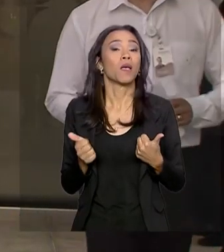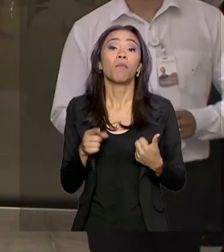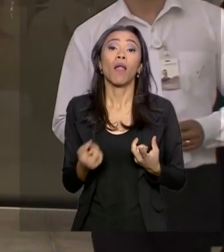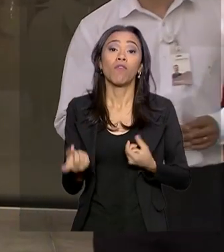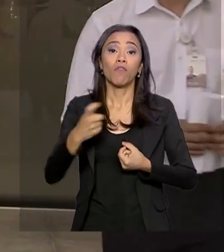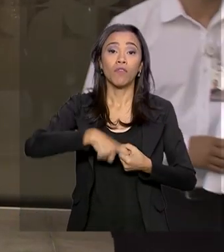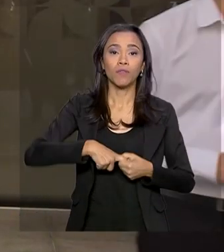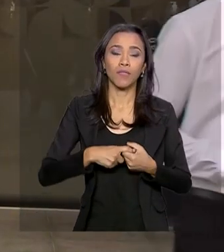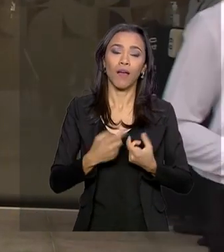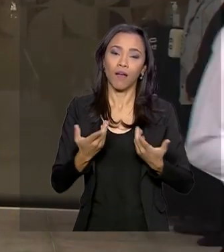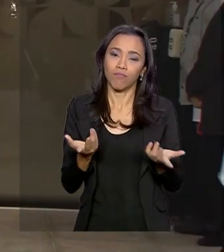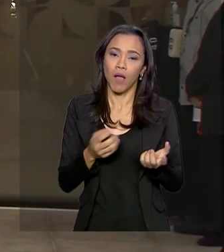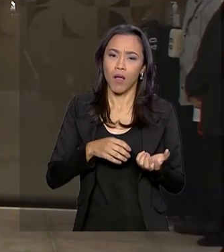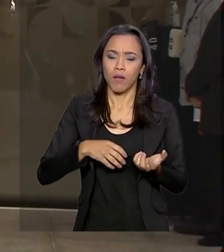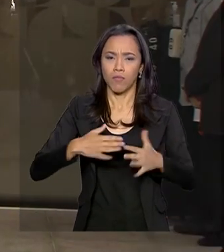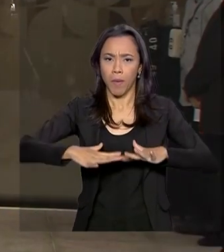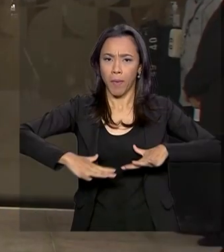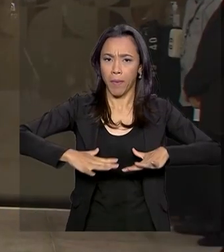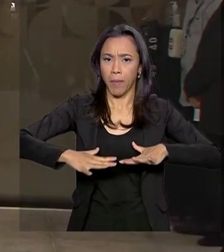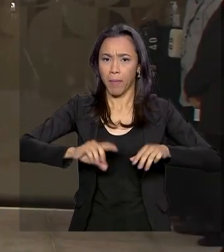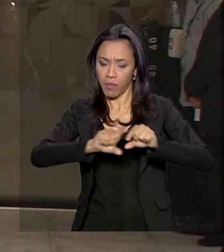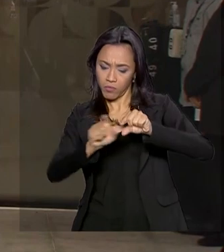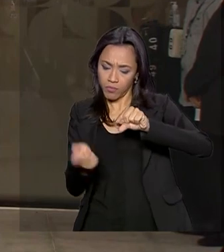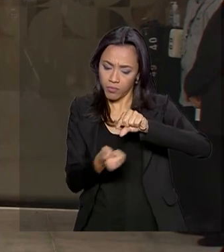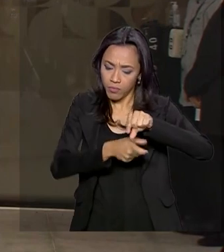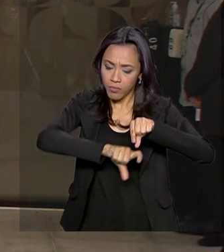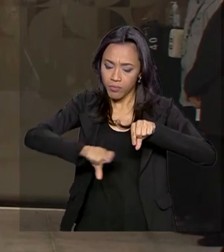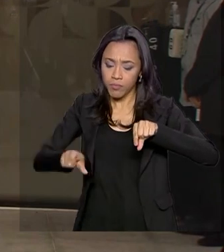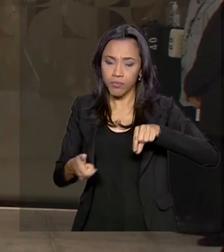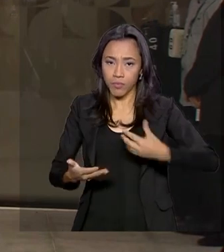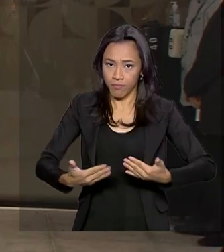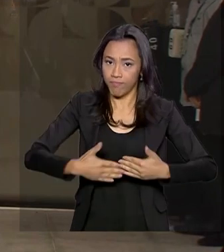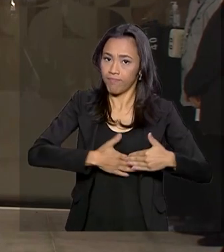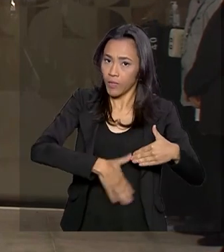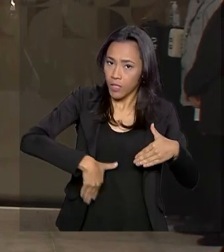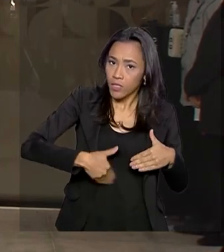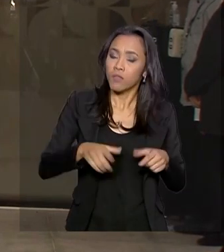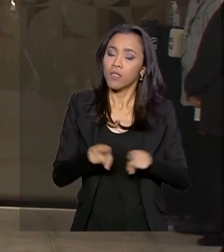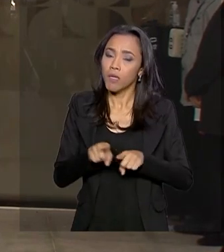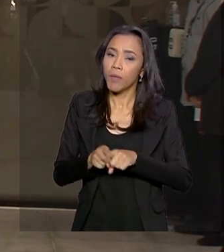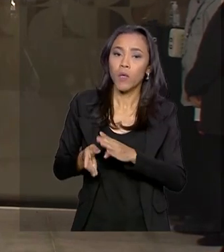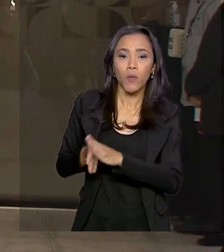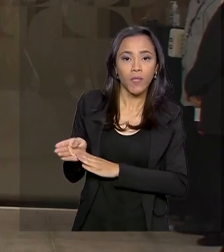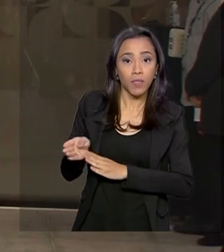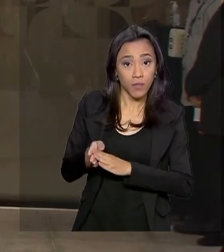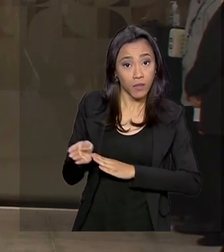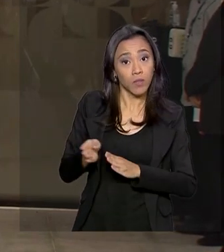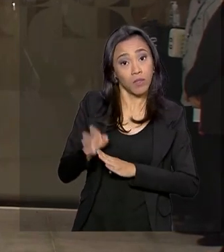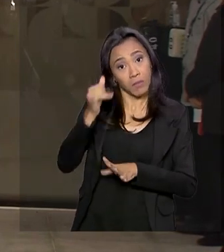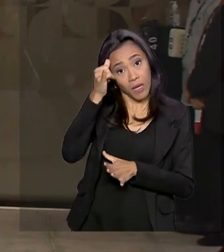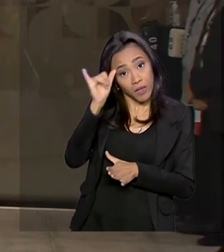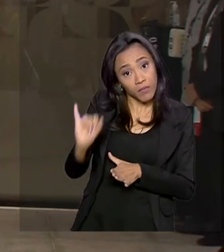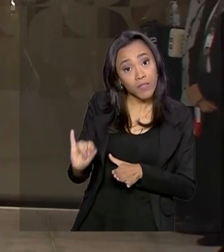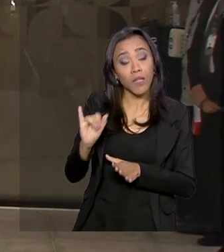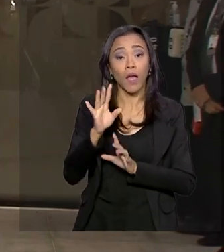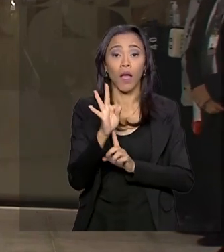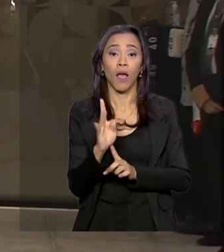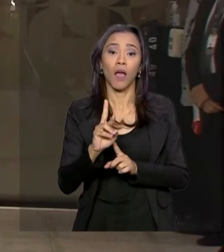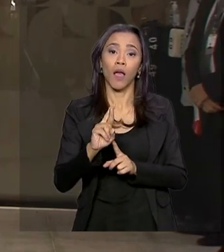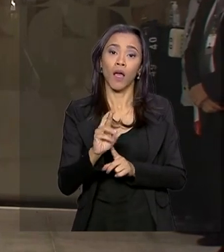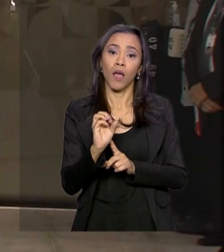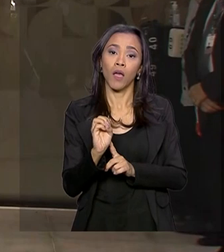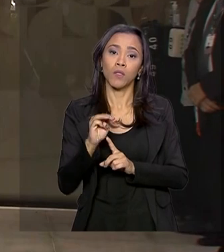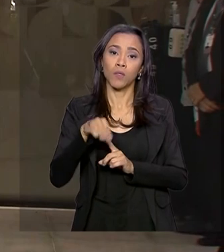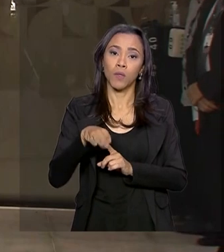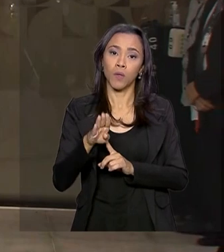intestinais e também recebe medidas preventivas de trombose profunda, ou